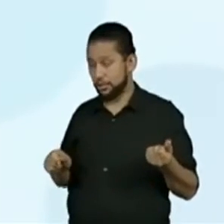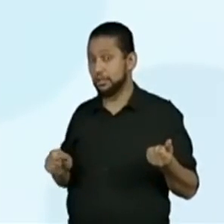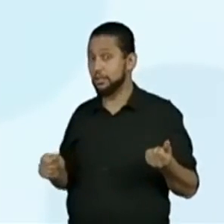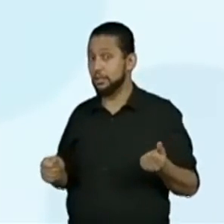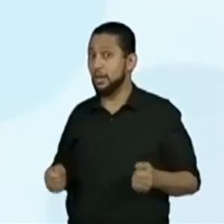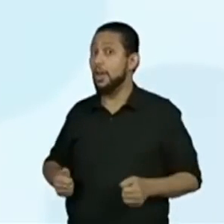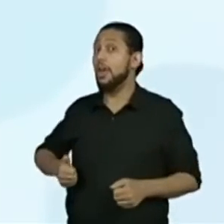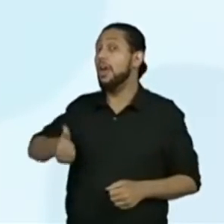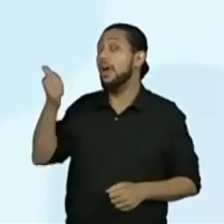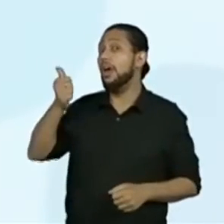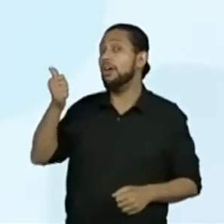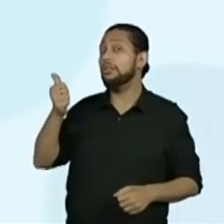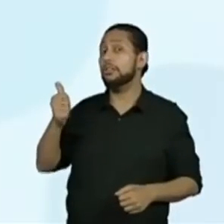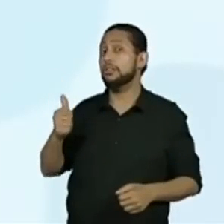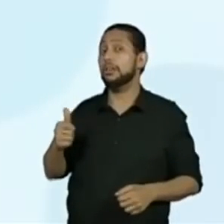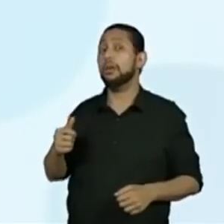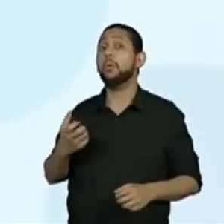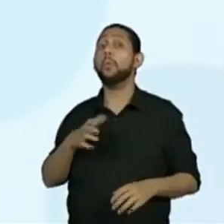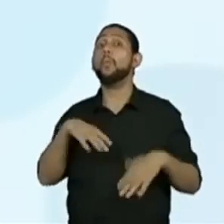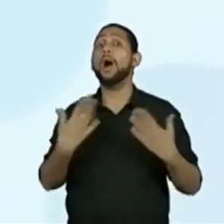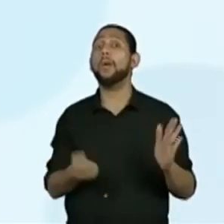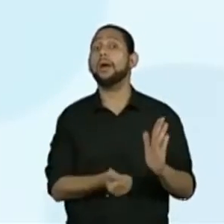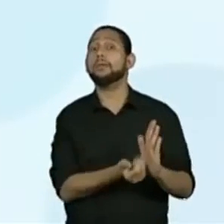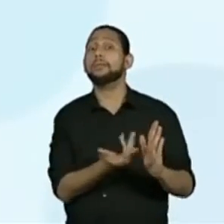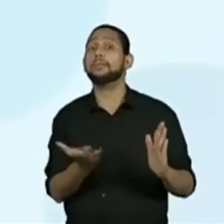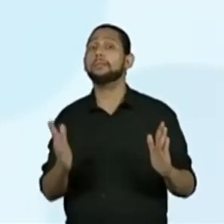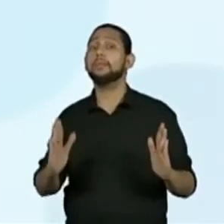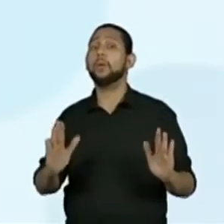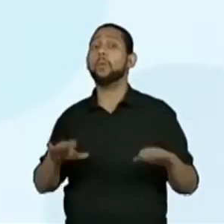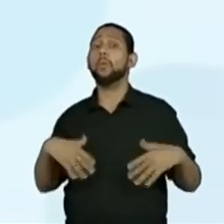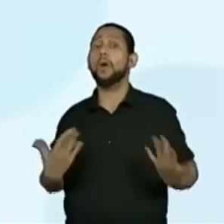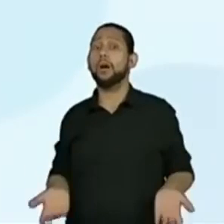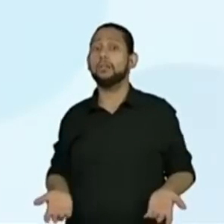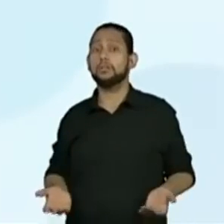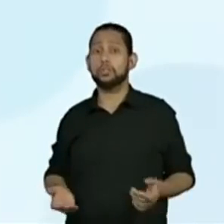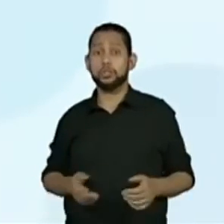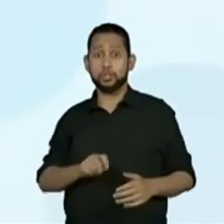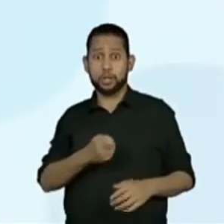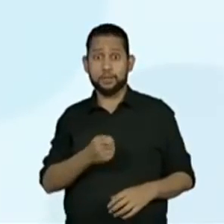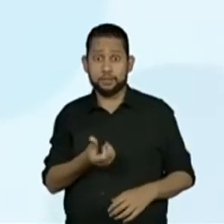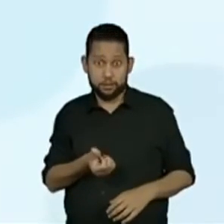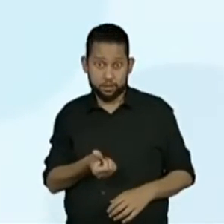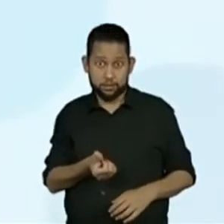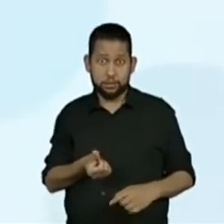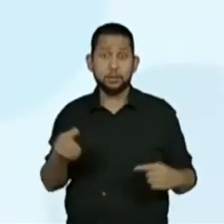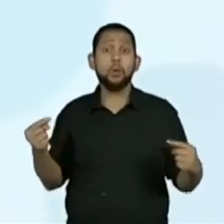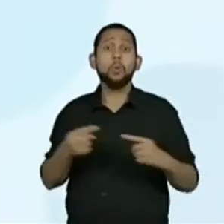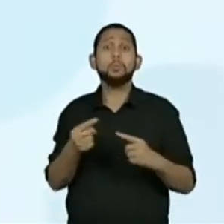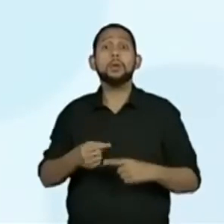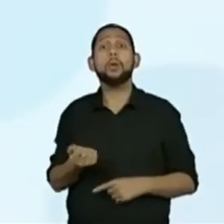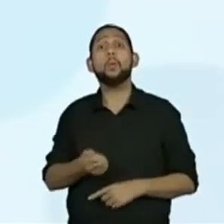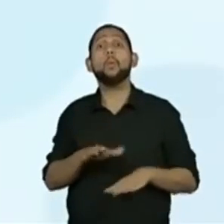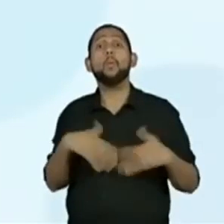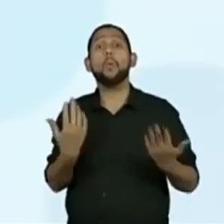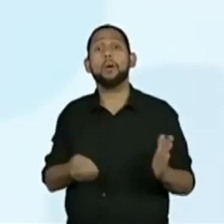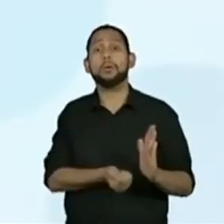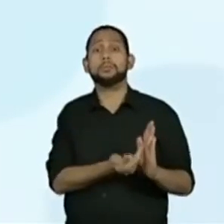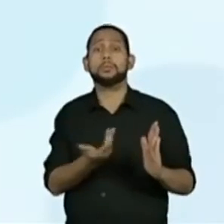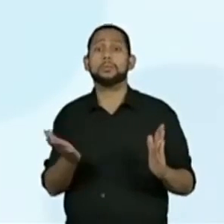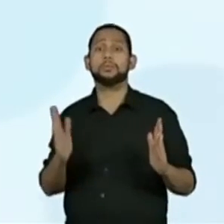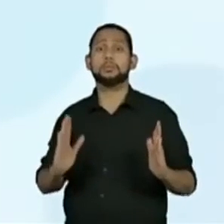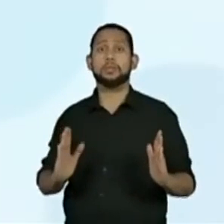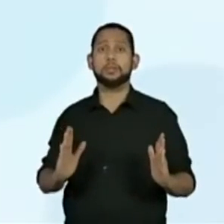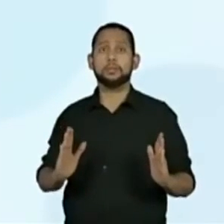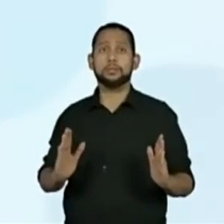amostral nesse experimento, hein? Alguns de vocês já me disseram. O experimento, o espaço amostral,